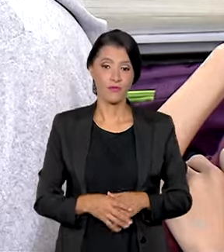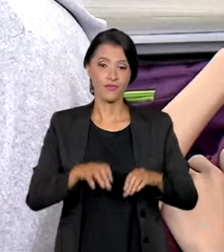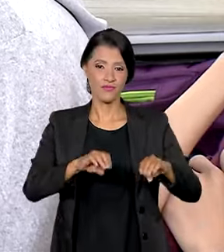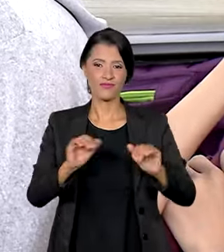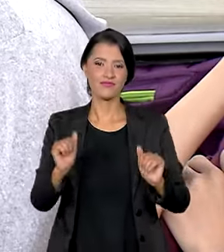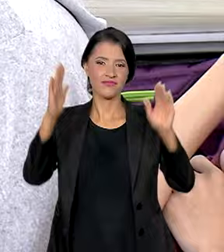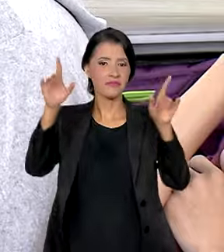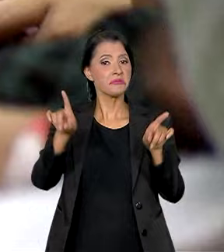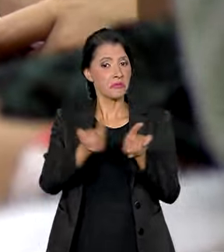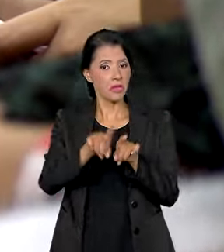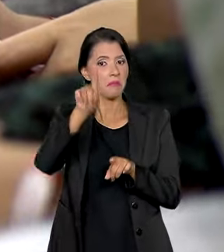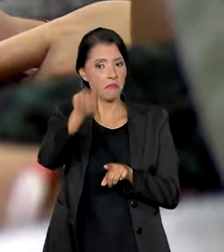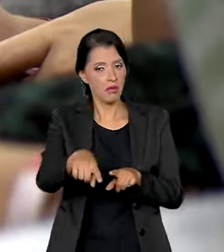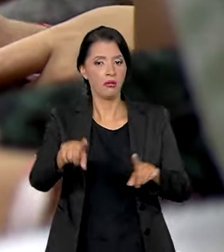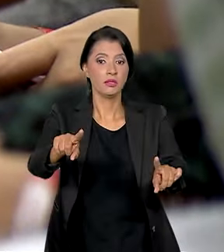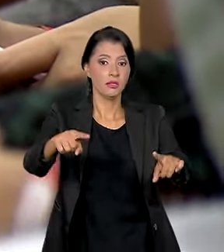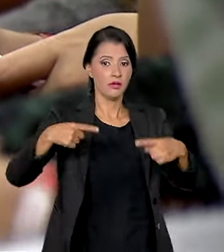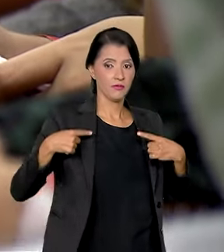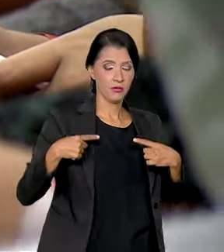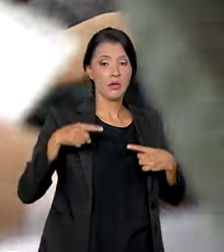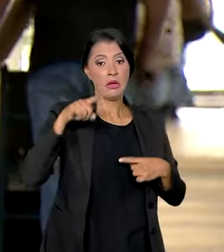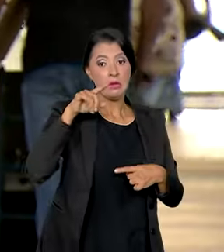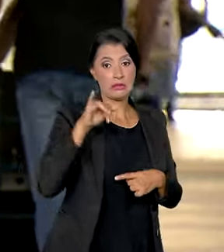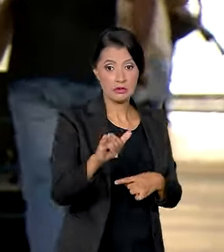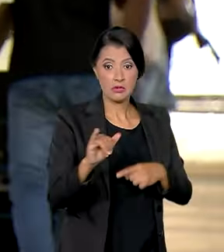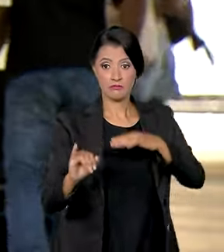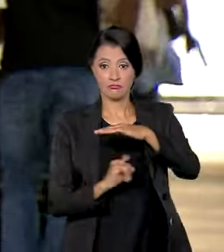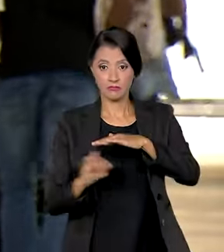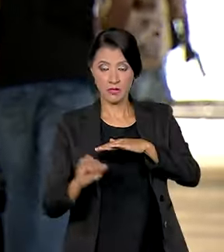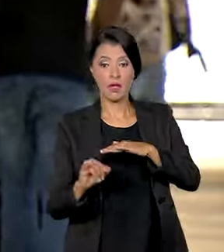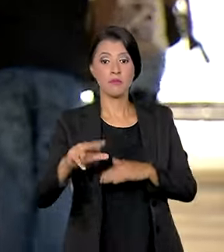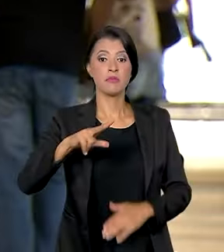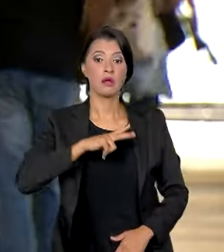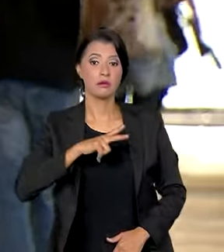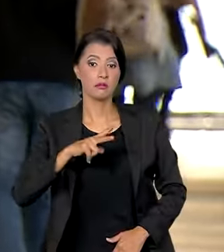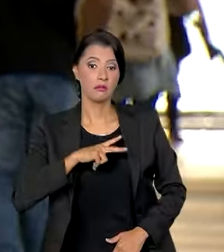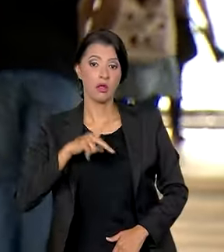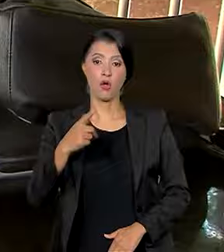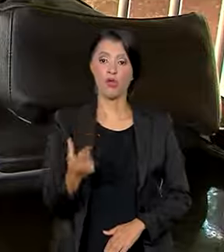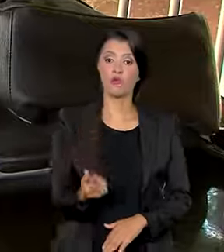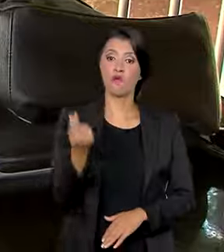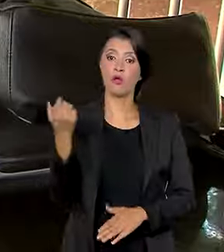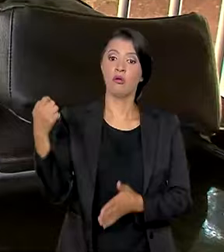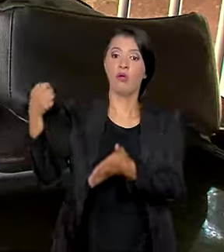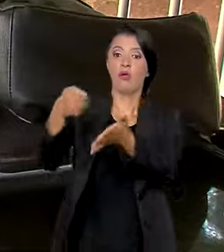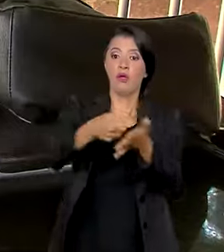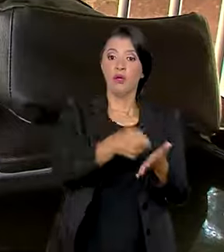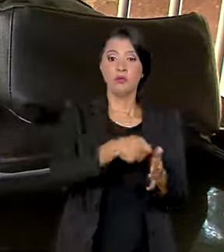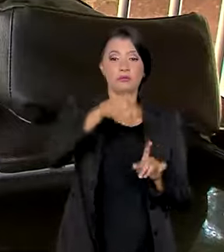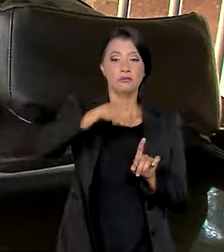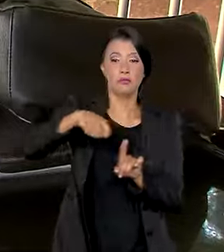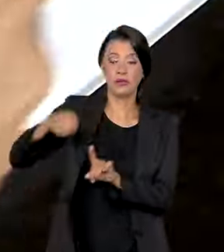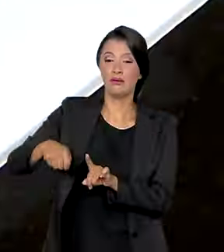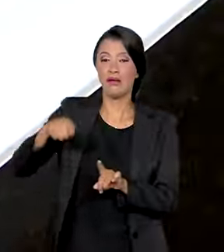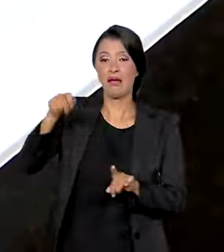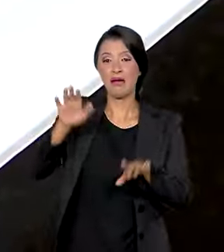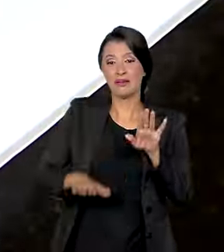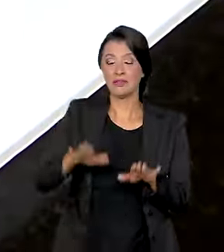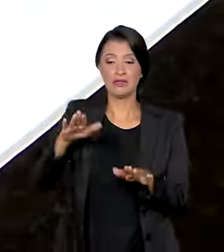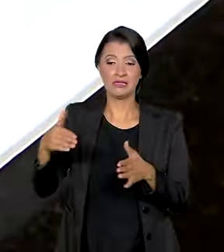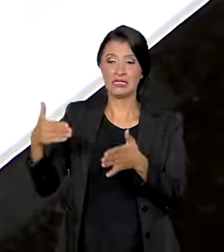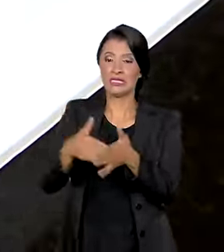O ensino superior também é um desafio. E se a instituição for privada, o valor da mensalidade muitas